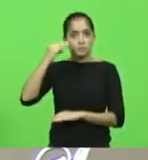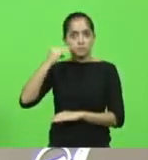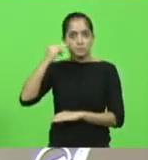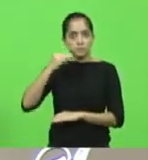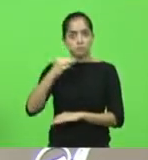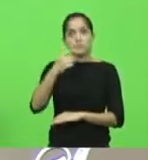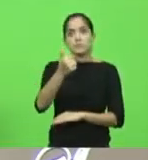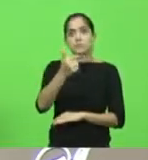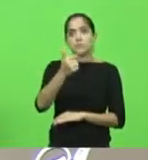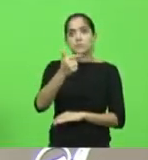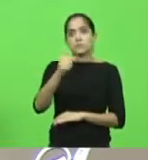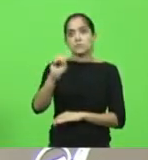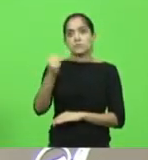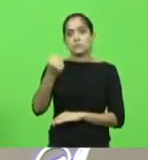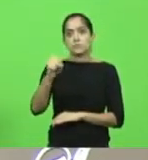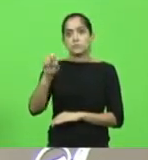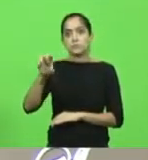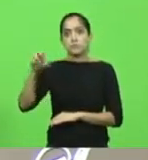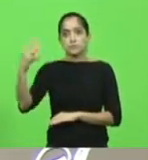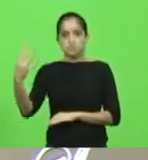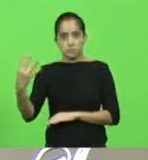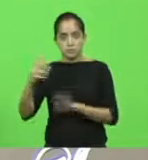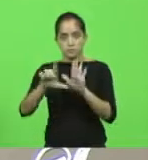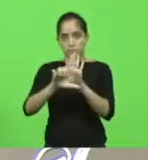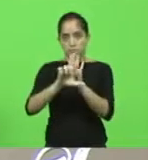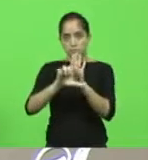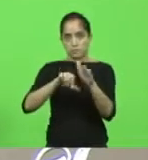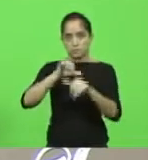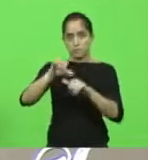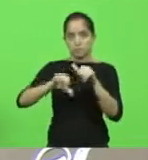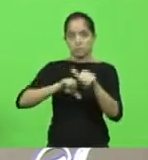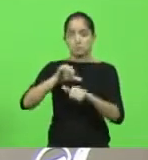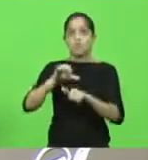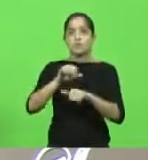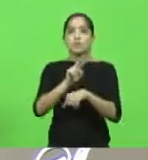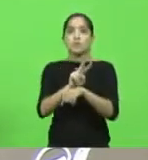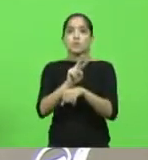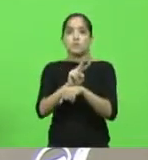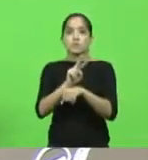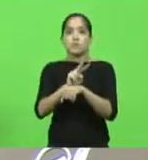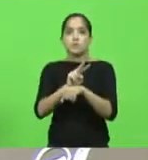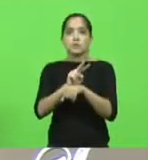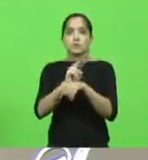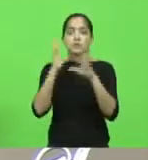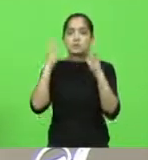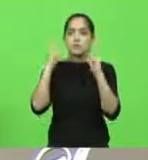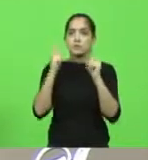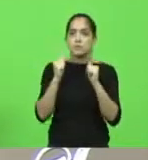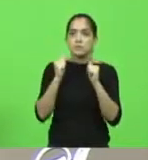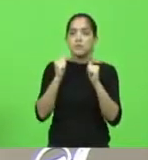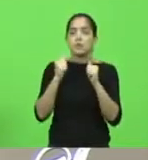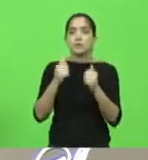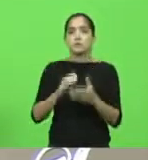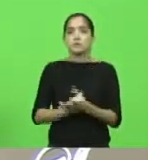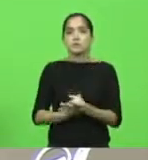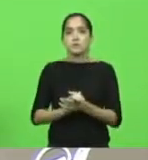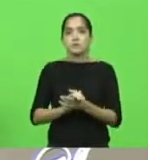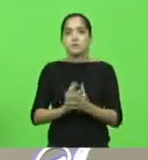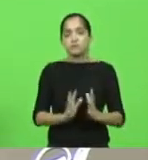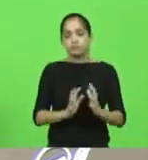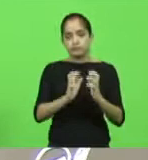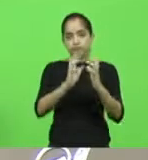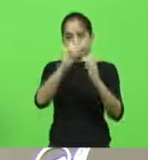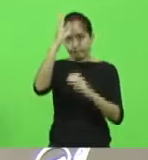.854, de 2003, Código Estadual de Proteção aos Animais, objetivando incluir a vedação da prática da luta de galos,